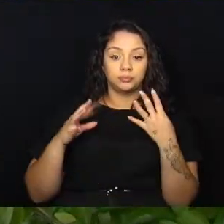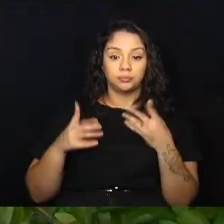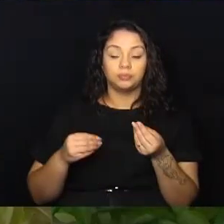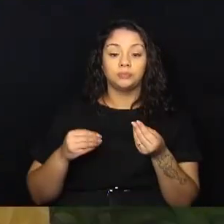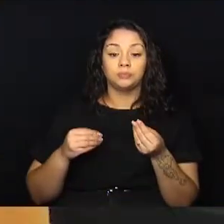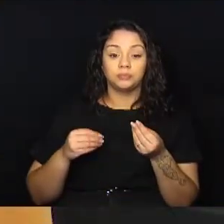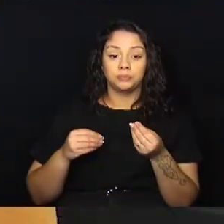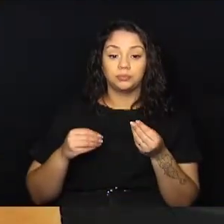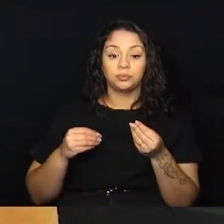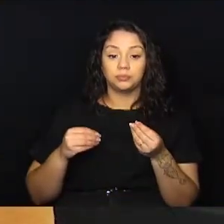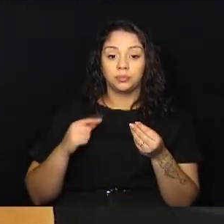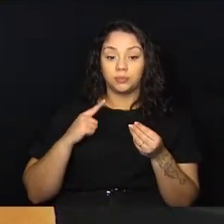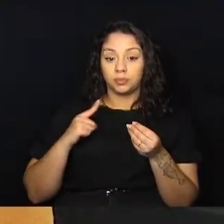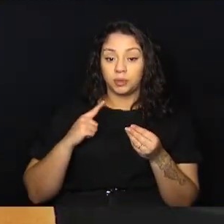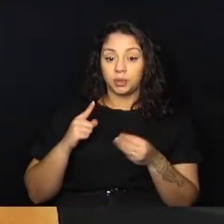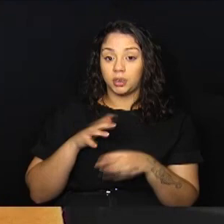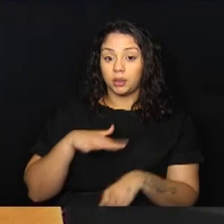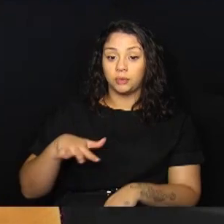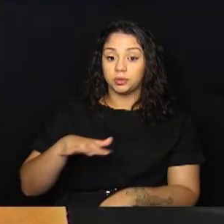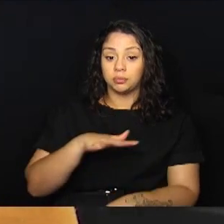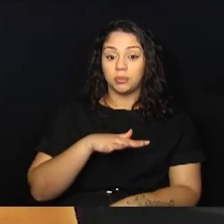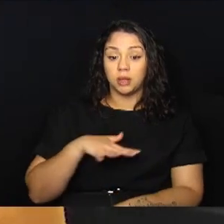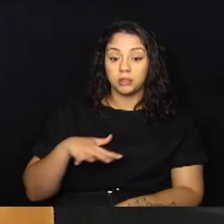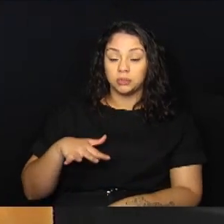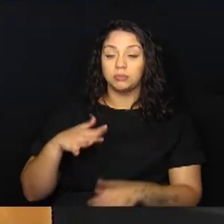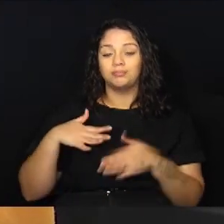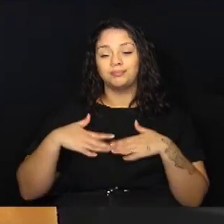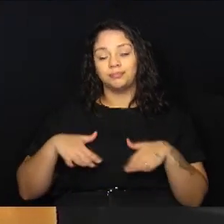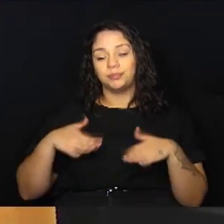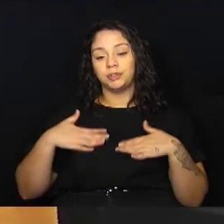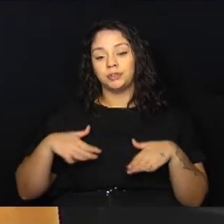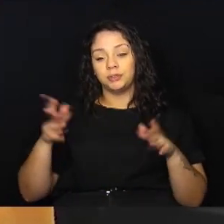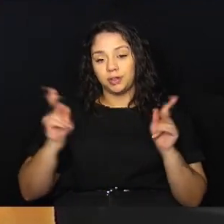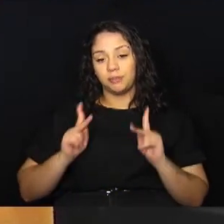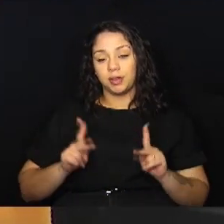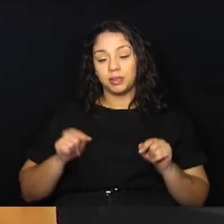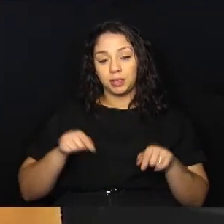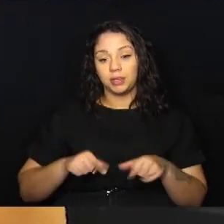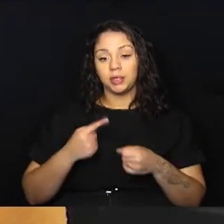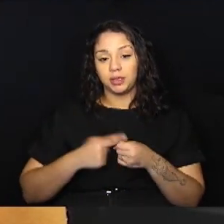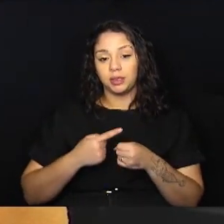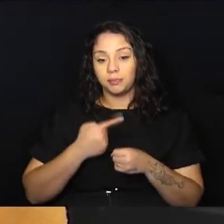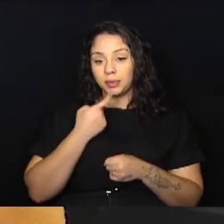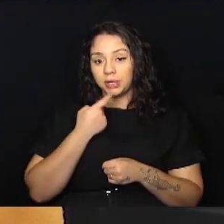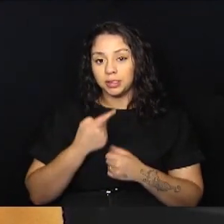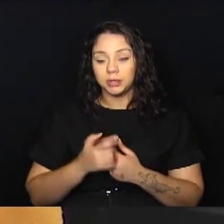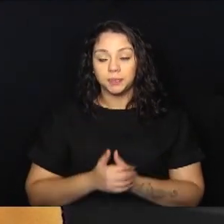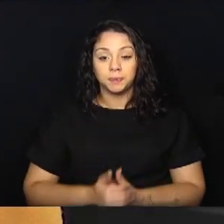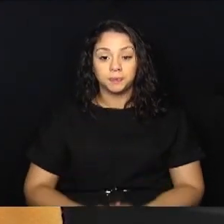menos oferecer uma garantia de que todo mundo vai ter um espaço para poder descansar em paz no nosso município.